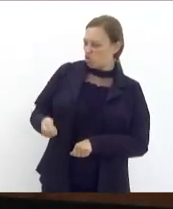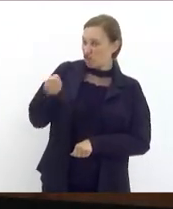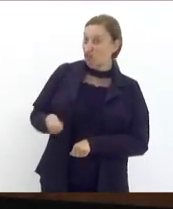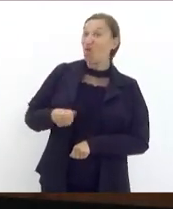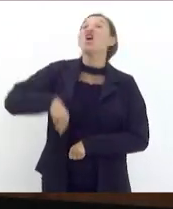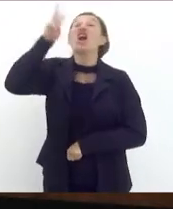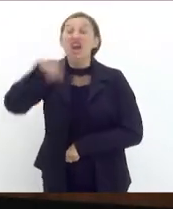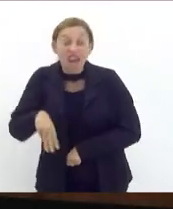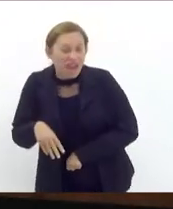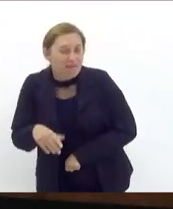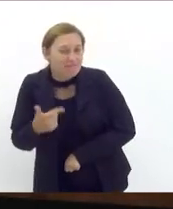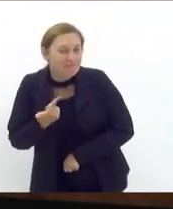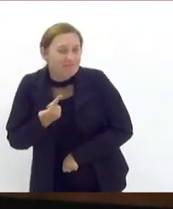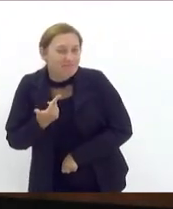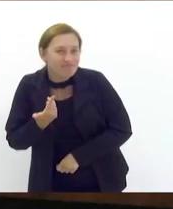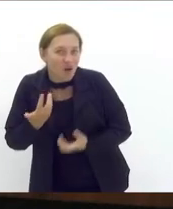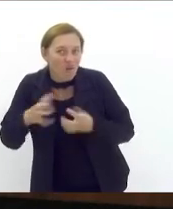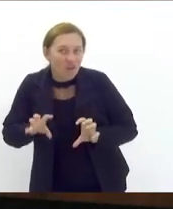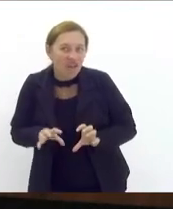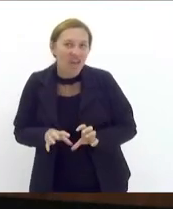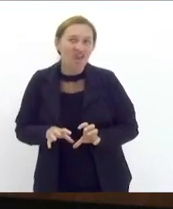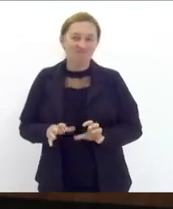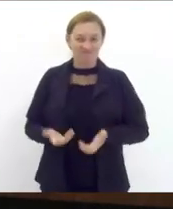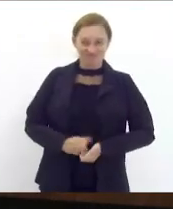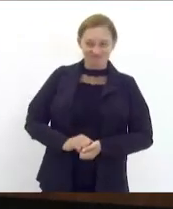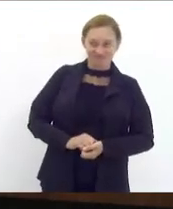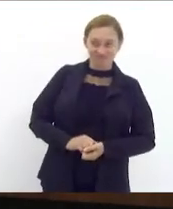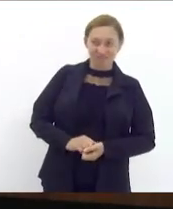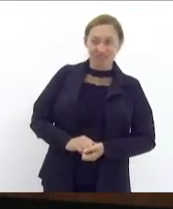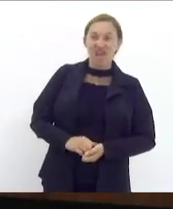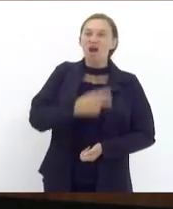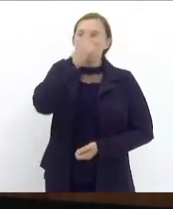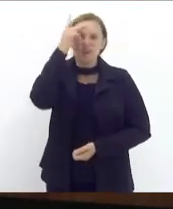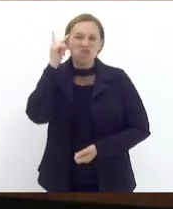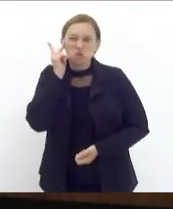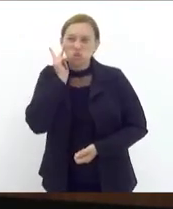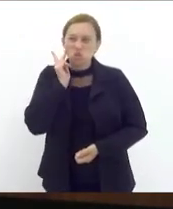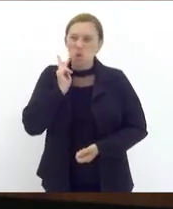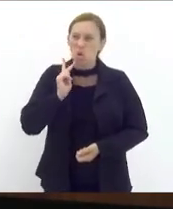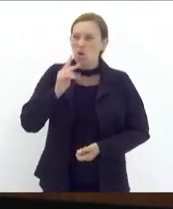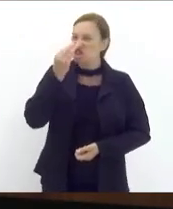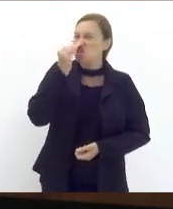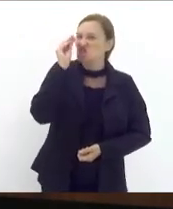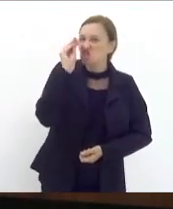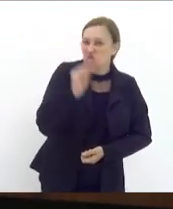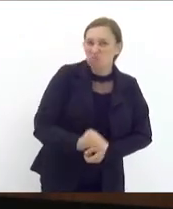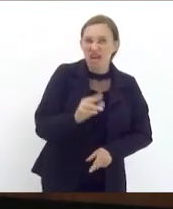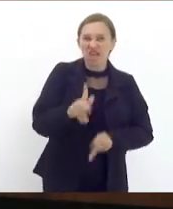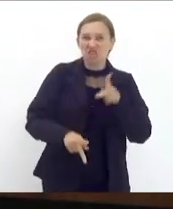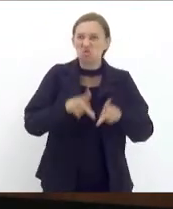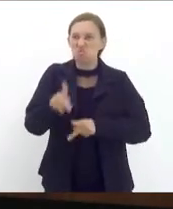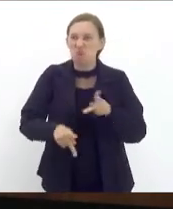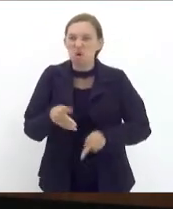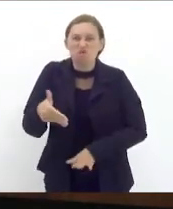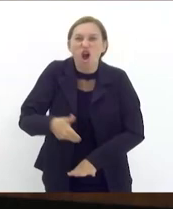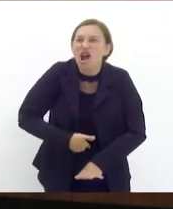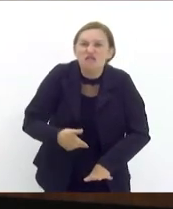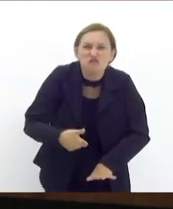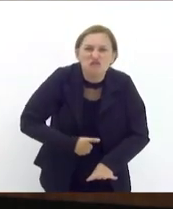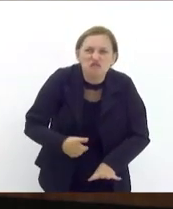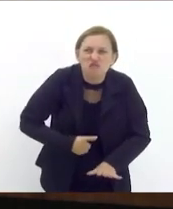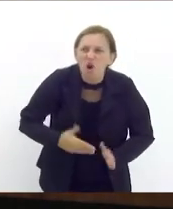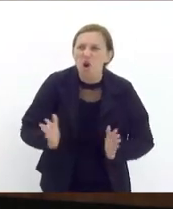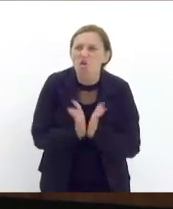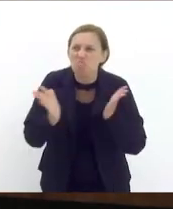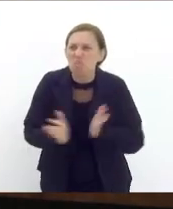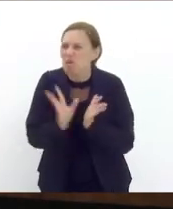quer prender esse narco ditador alguém que maltrata o seu povo que levou o povo à miséria a